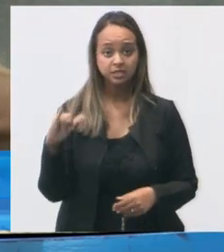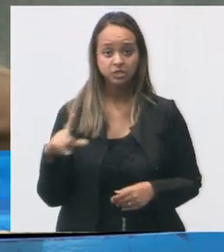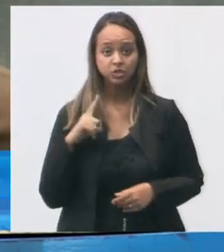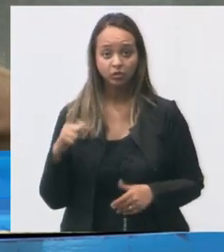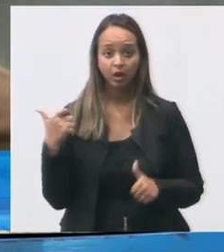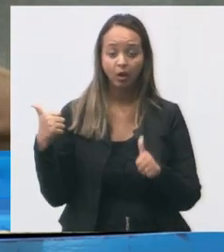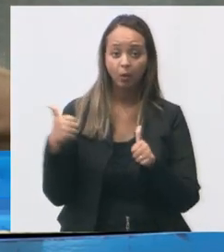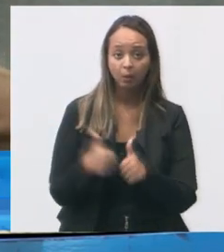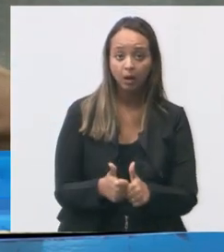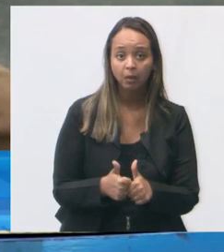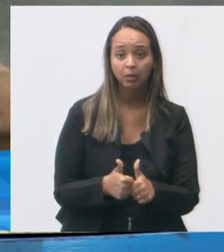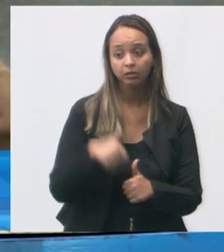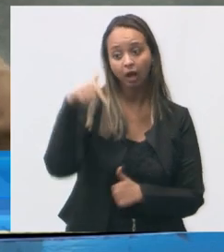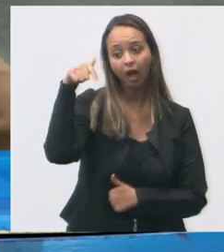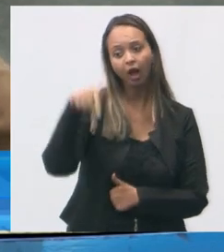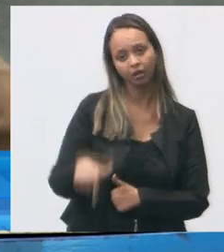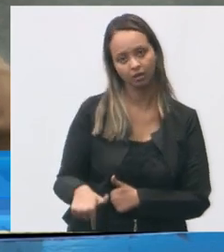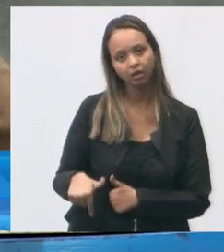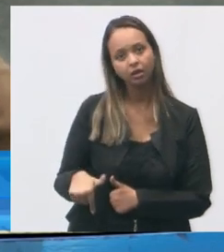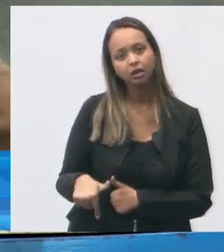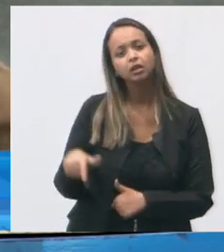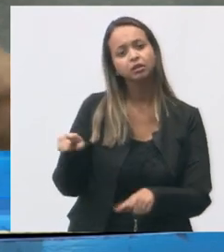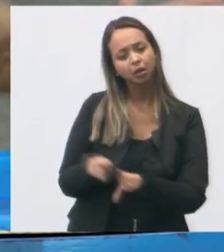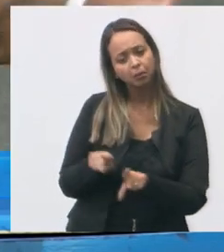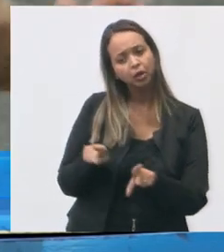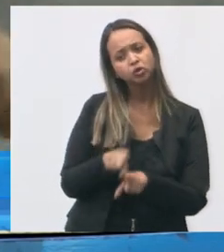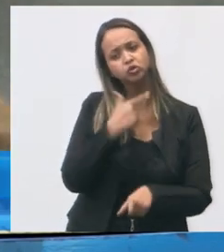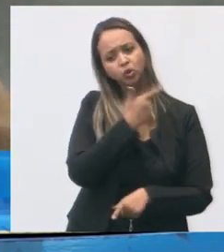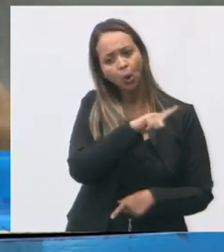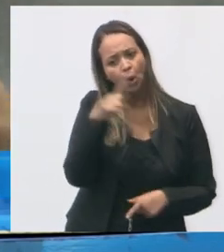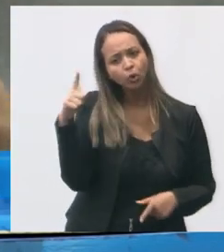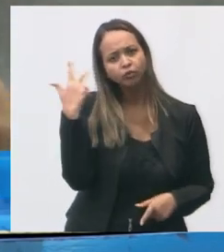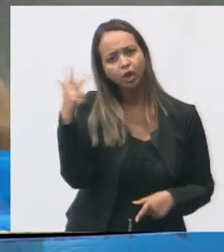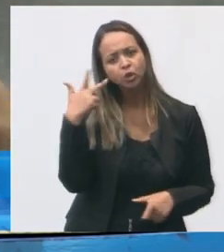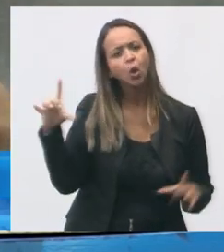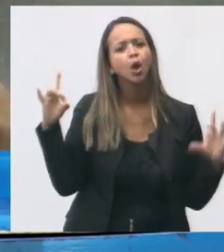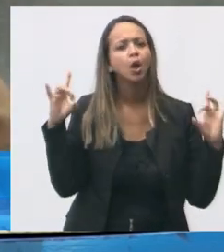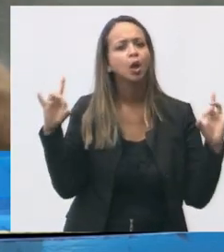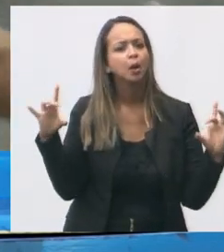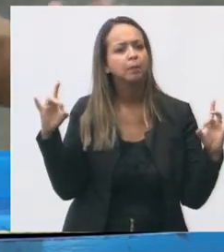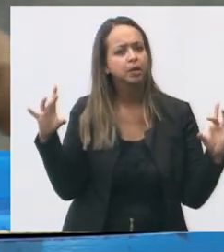acompanhamento da casa e de outros vereadores, eu até convido, em especial,